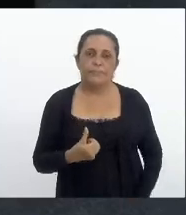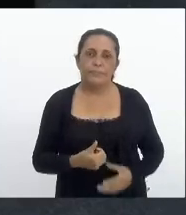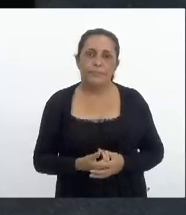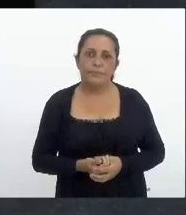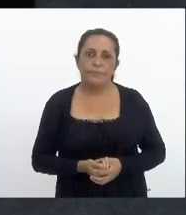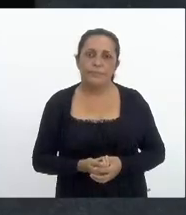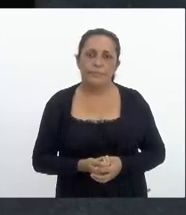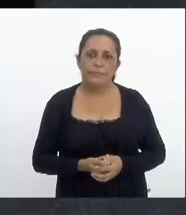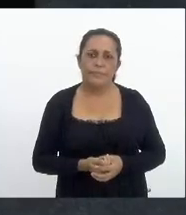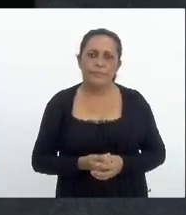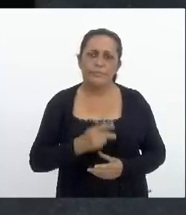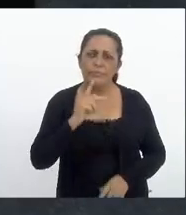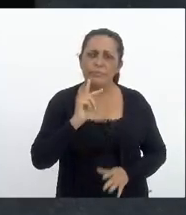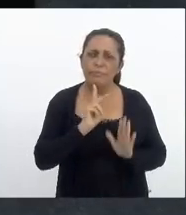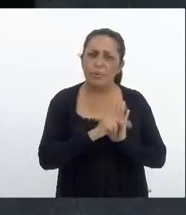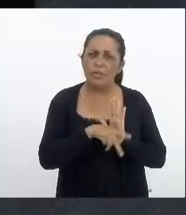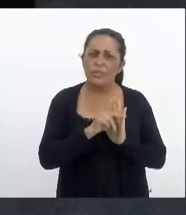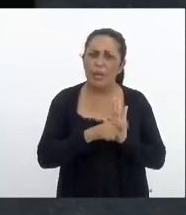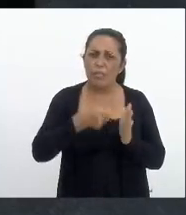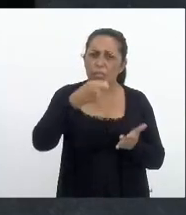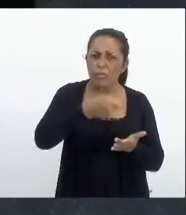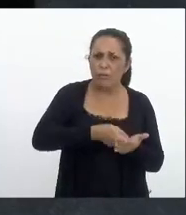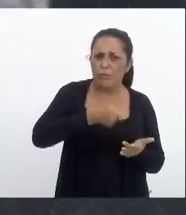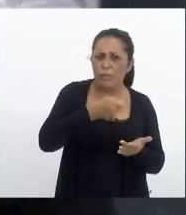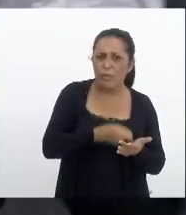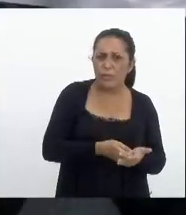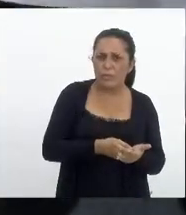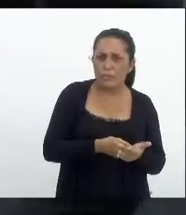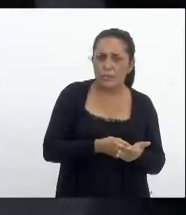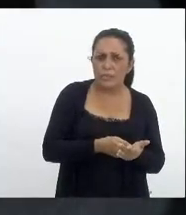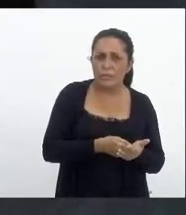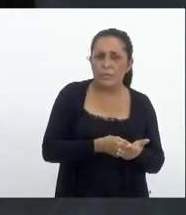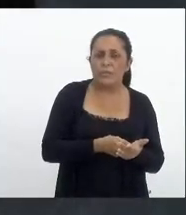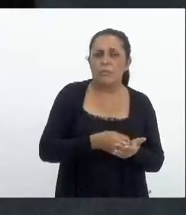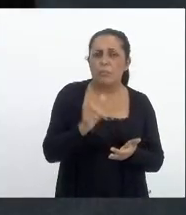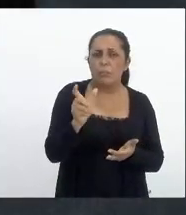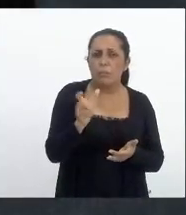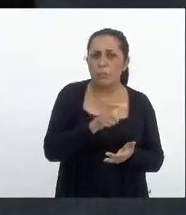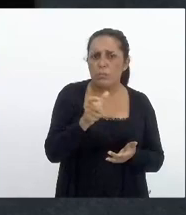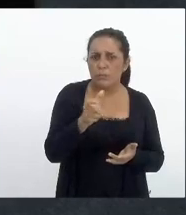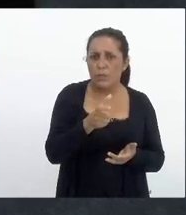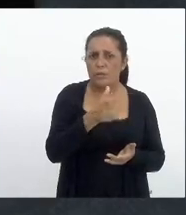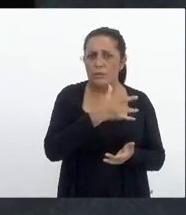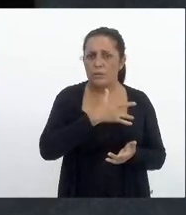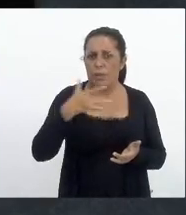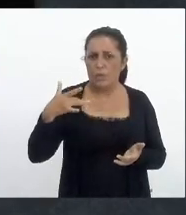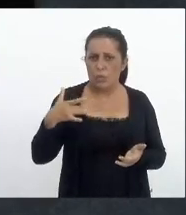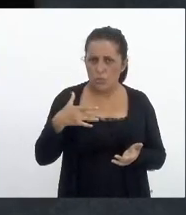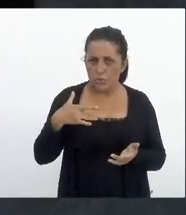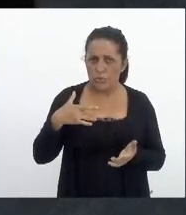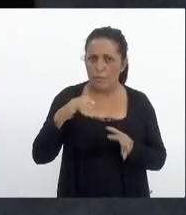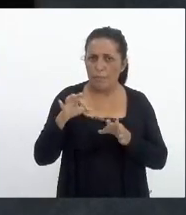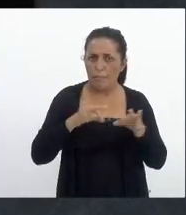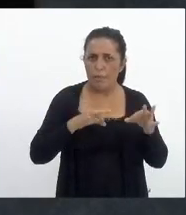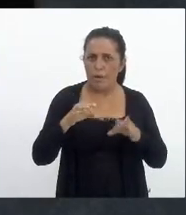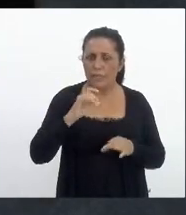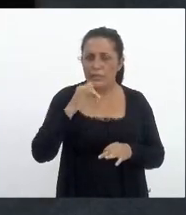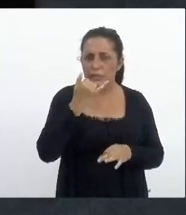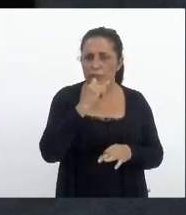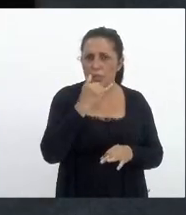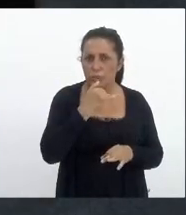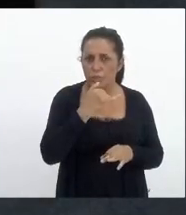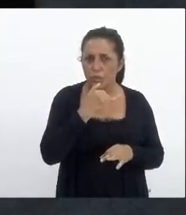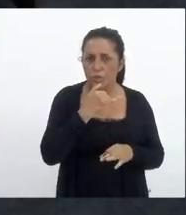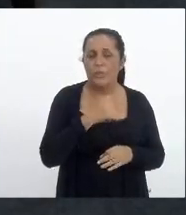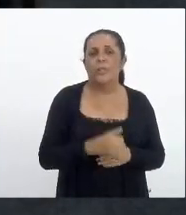projeto obriga as operadoras de planos privados de assistência à saúde e odontológica individuais ou